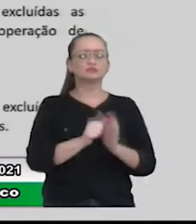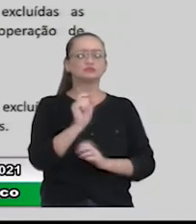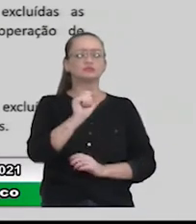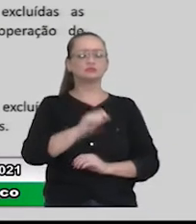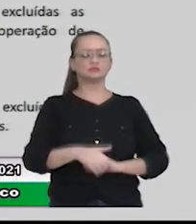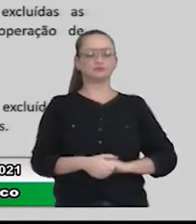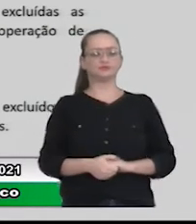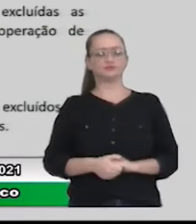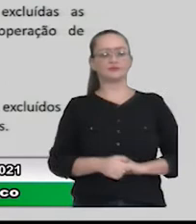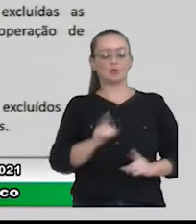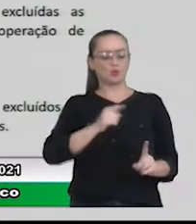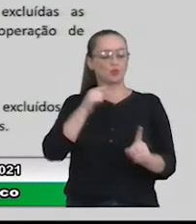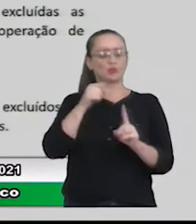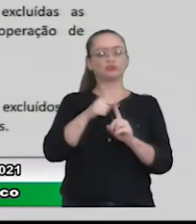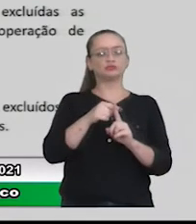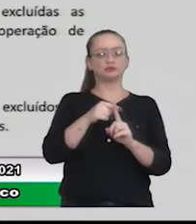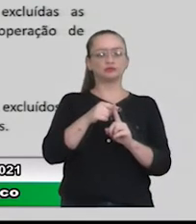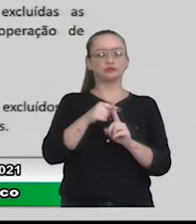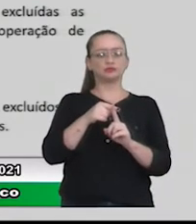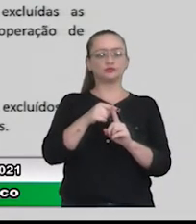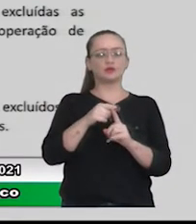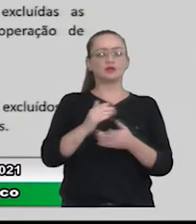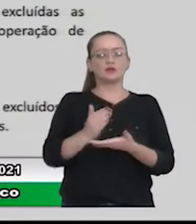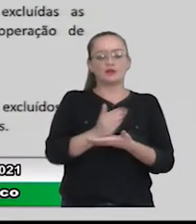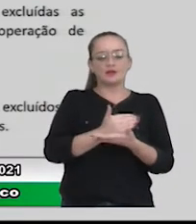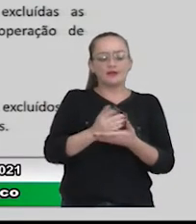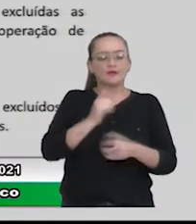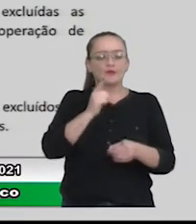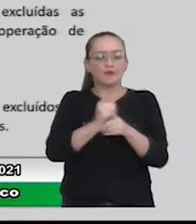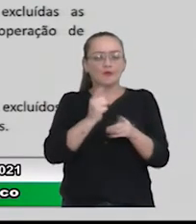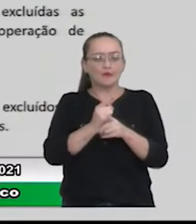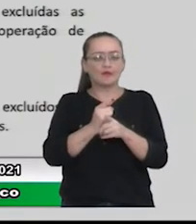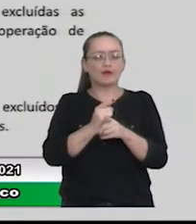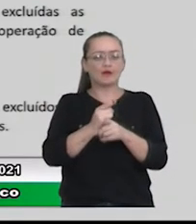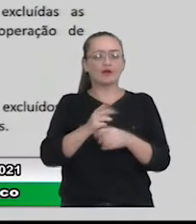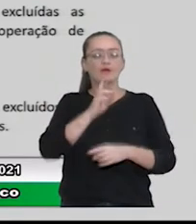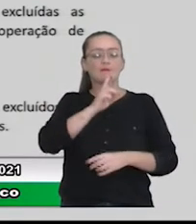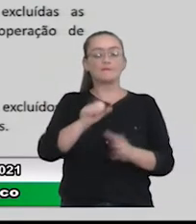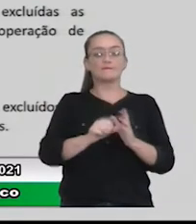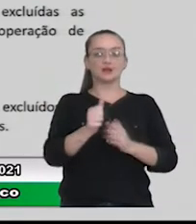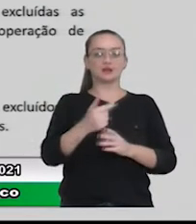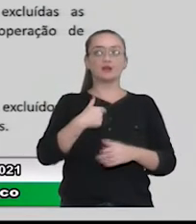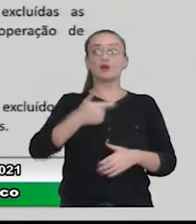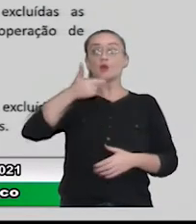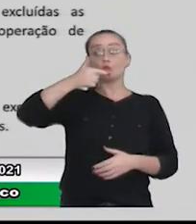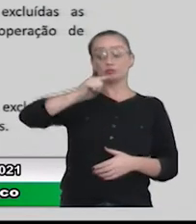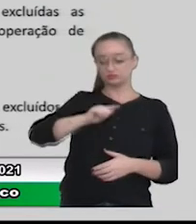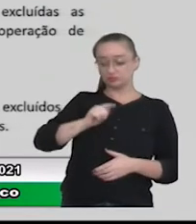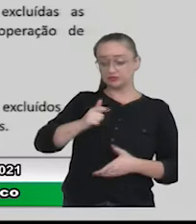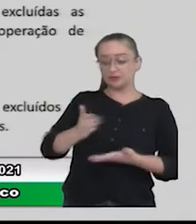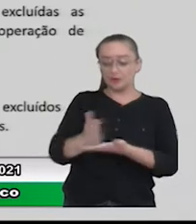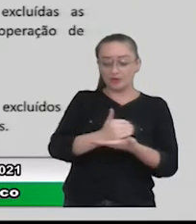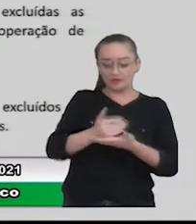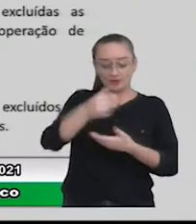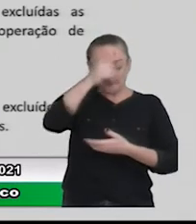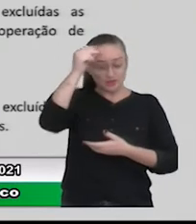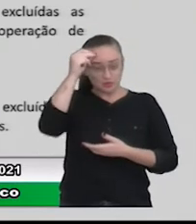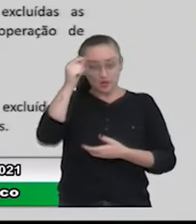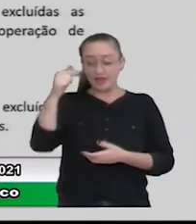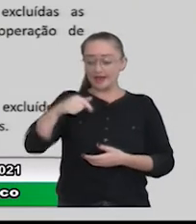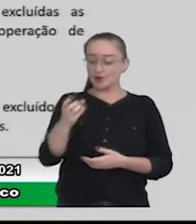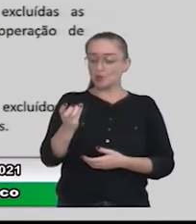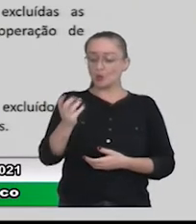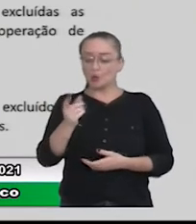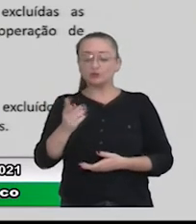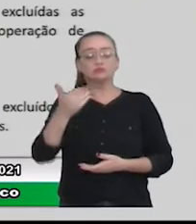Como objetivo da apuração do resultado primário? É o poder de arrecadação do município, é quanto o município consegue